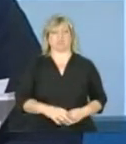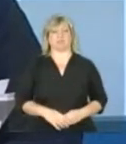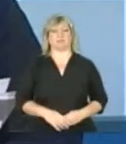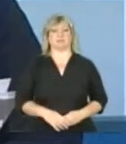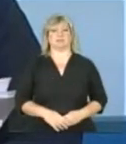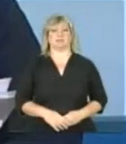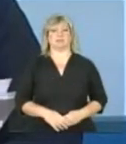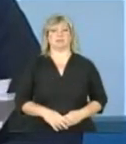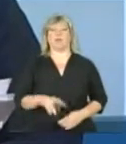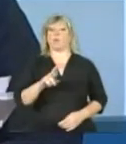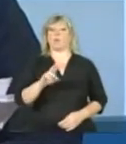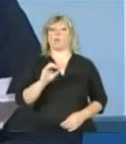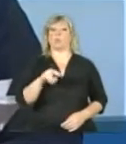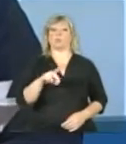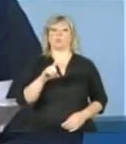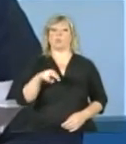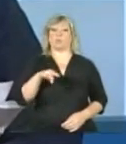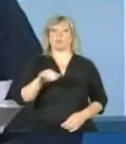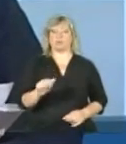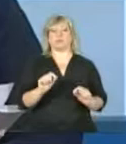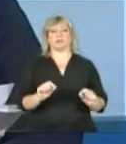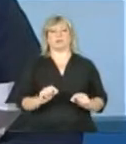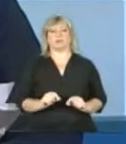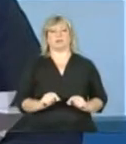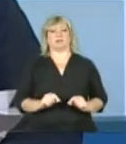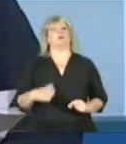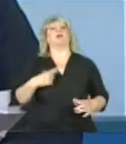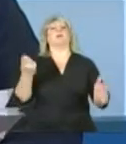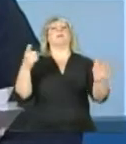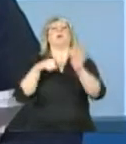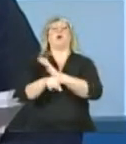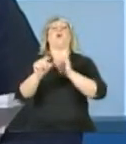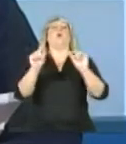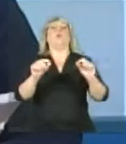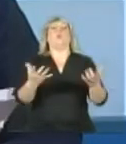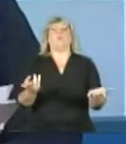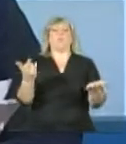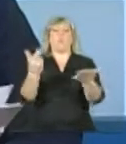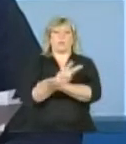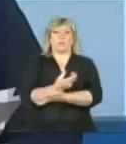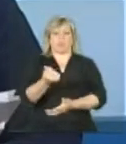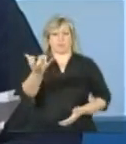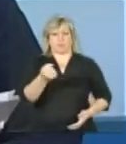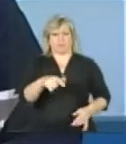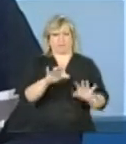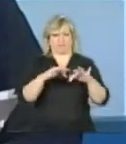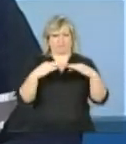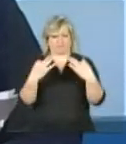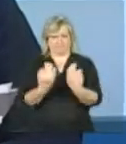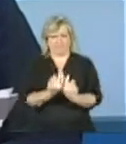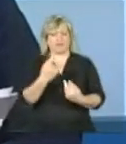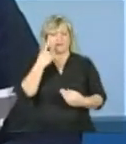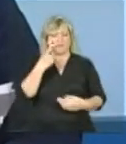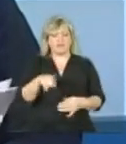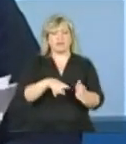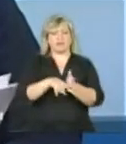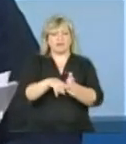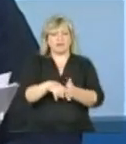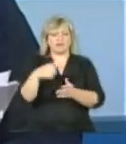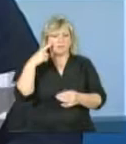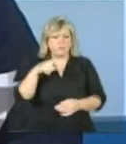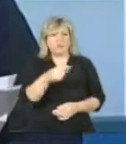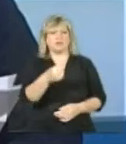Em Rondônia, né? O que acontece com o benefício da família que, no processo de revisão, constata-se que a renda é